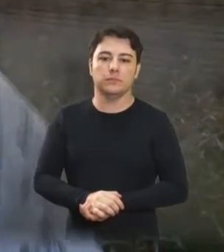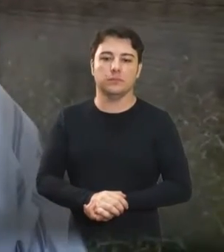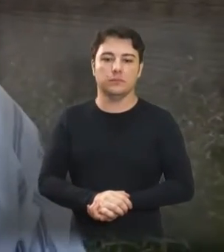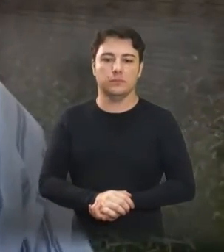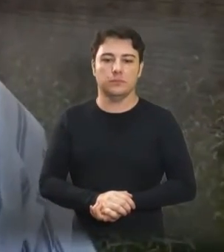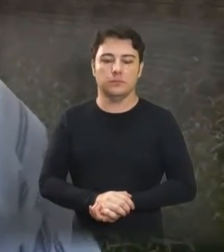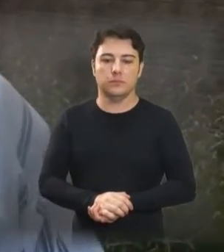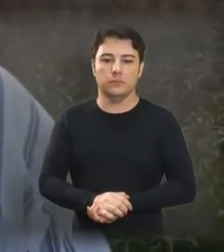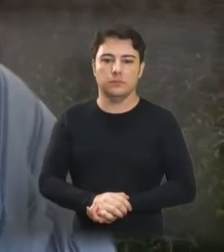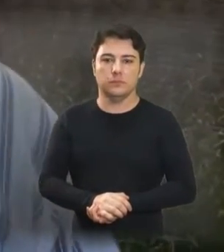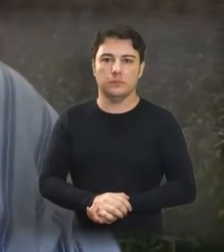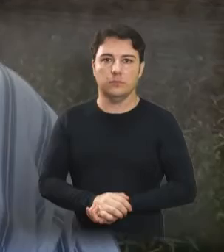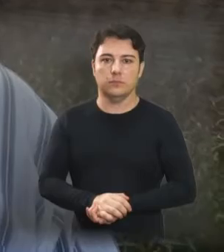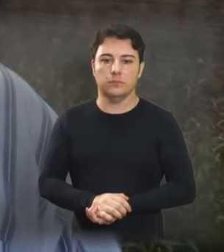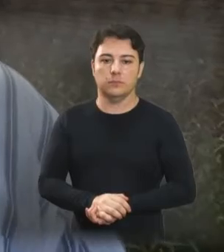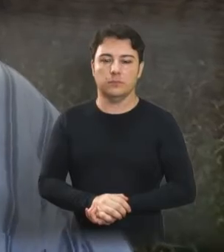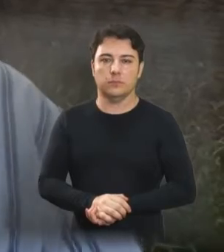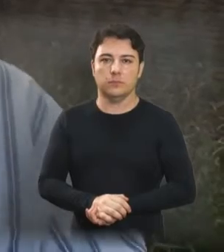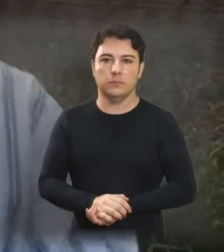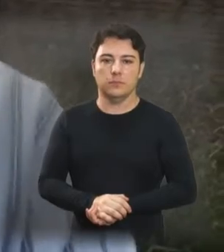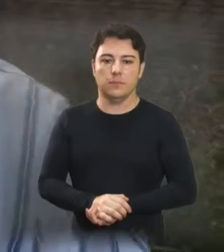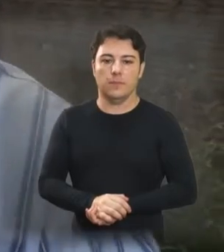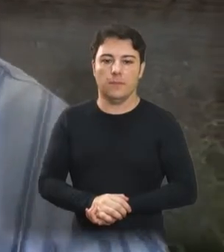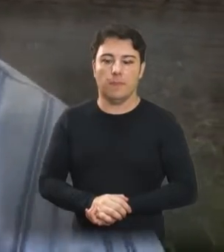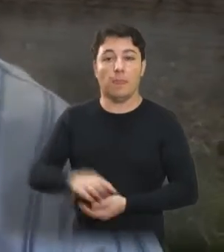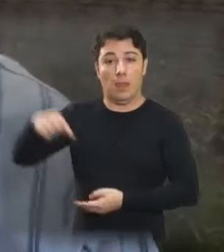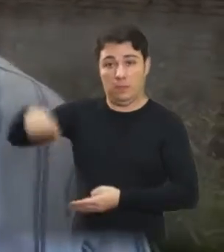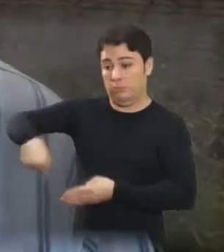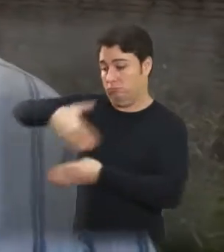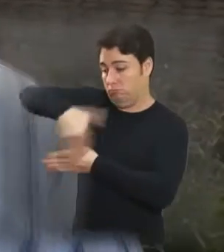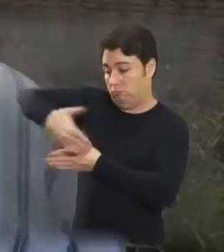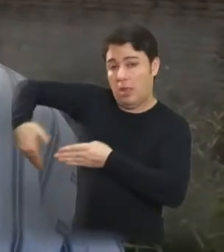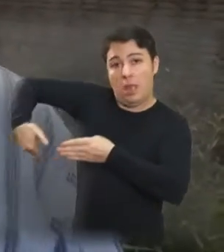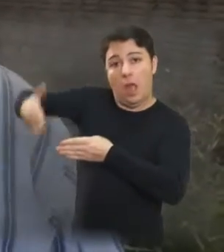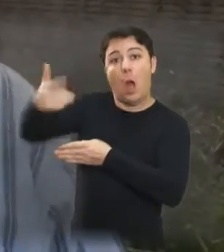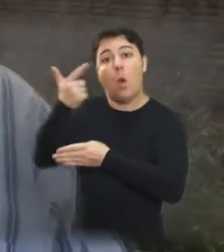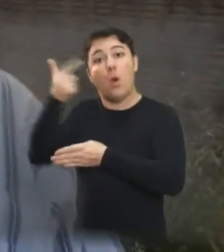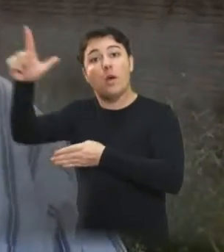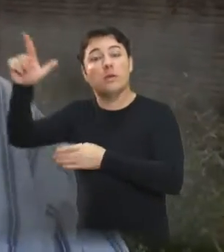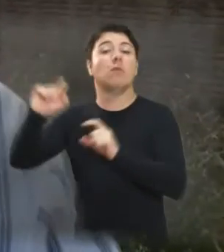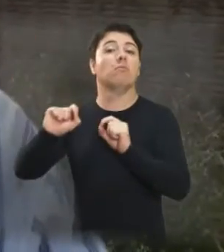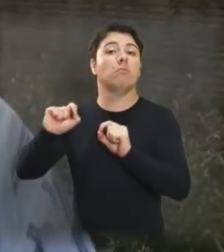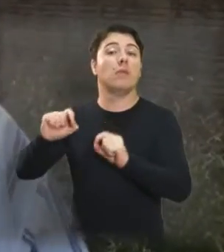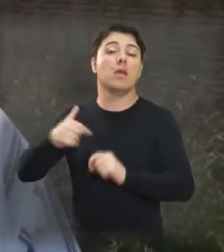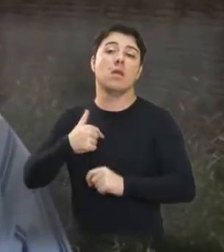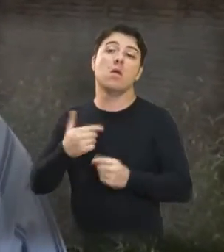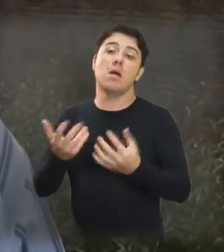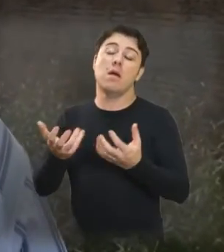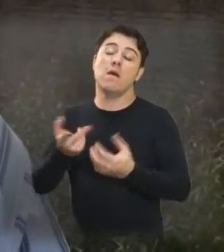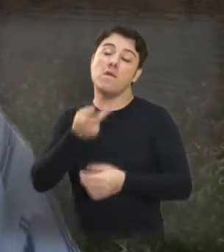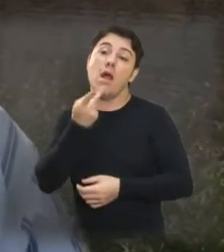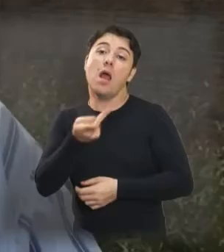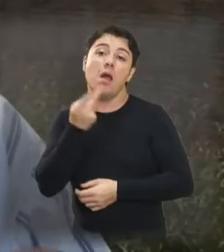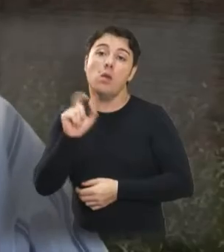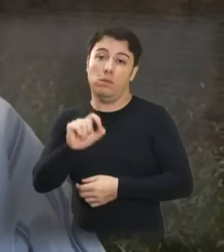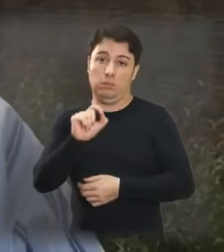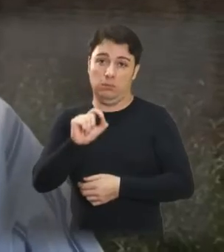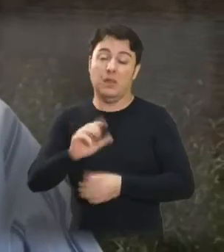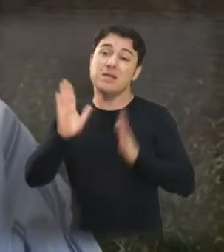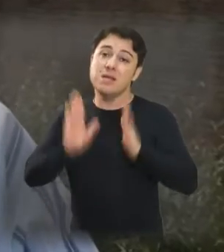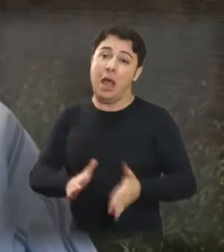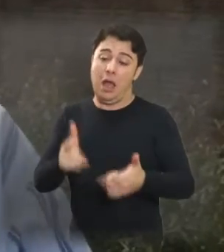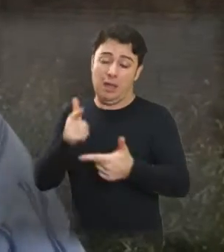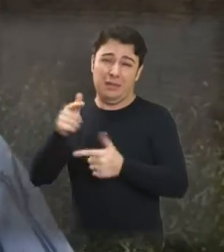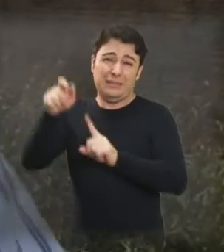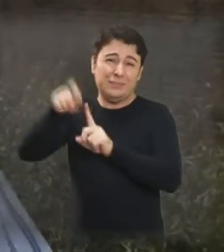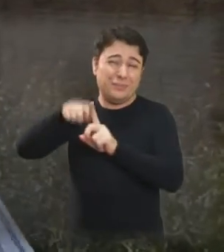Avenida Engenheiro Prudentes Fernandes Monteiro. Na esquina, com a Avenida Antônio Brunetti. Eu queria relatar um problema que já há meses